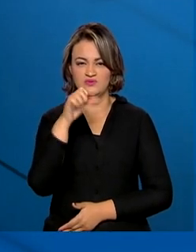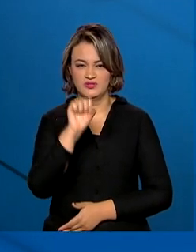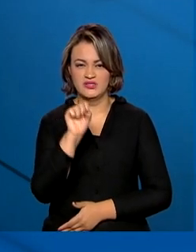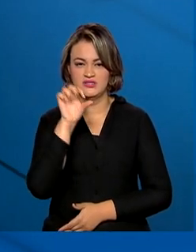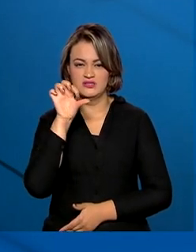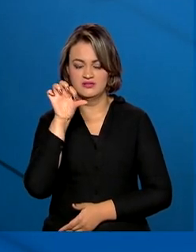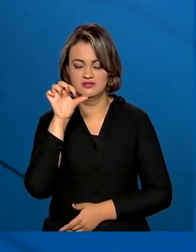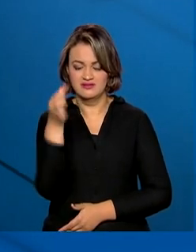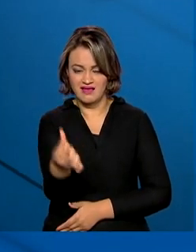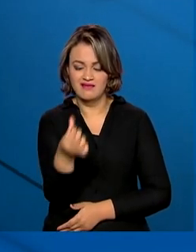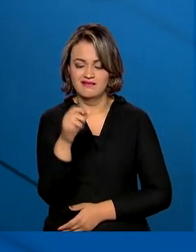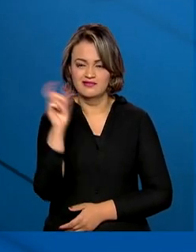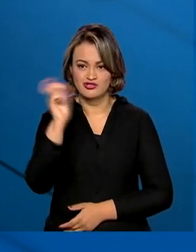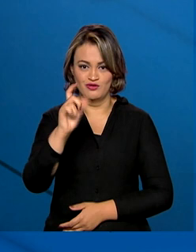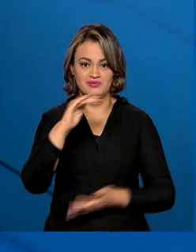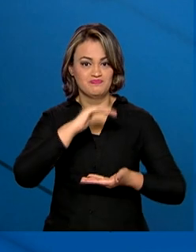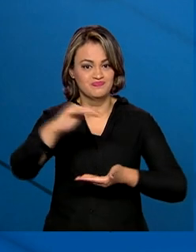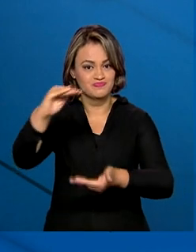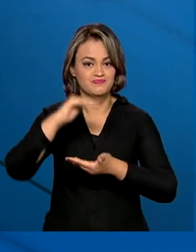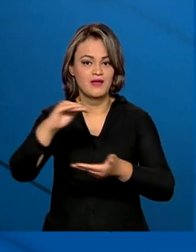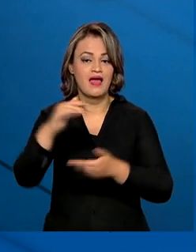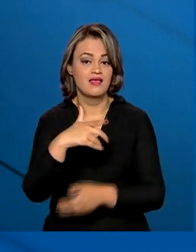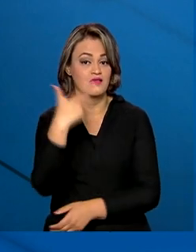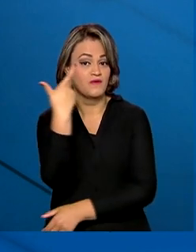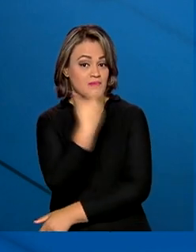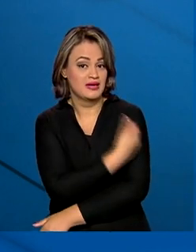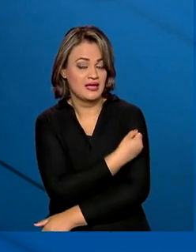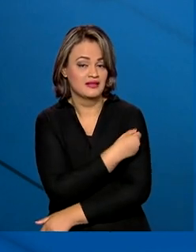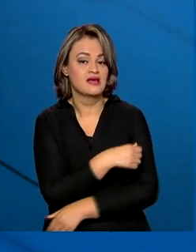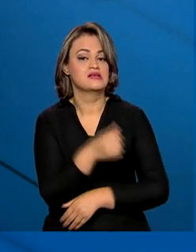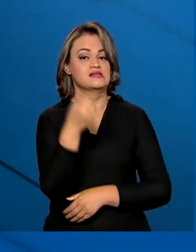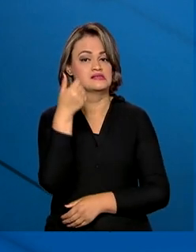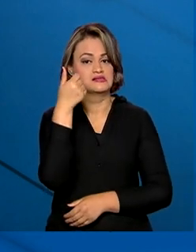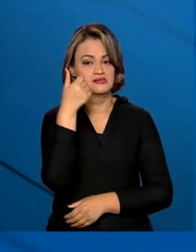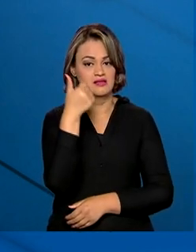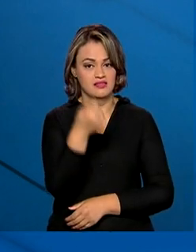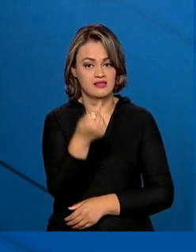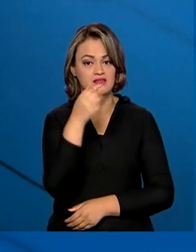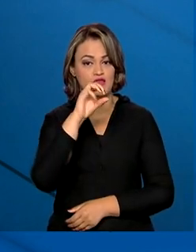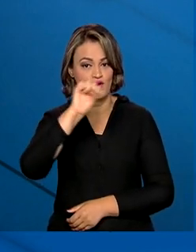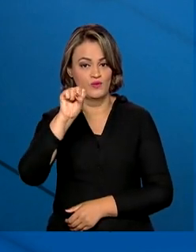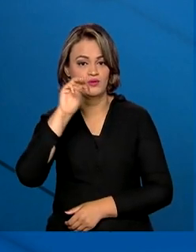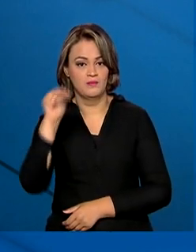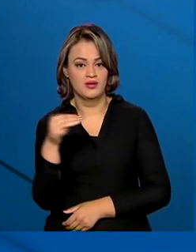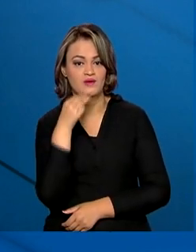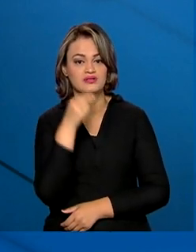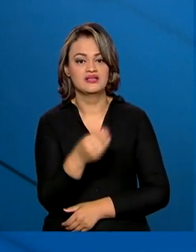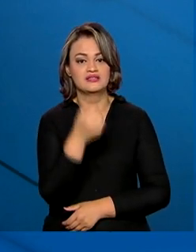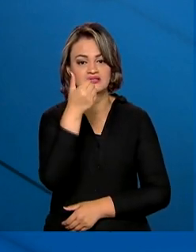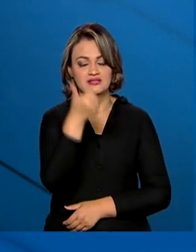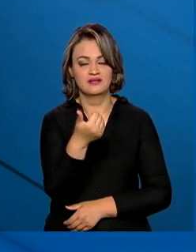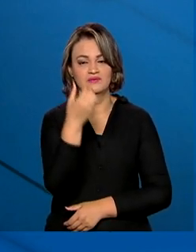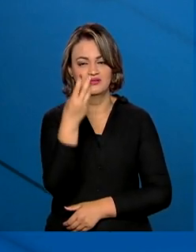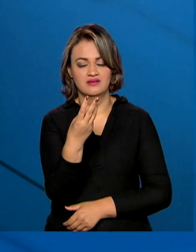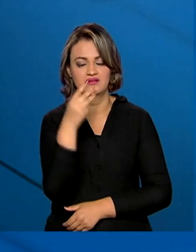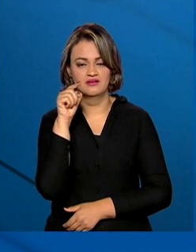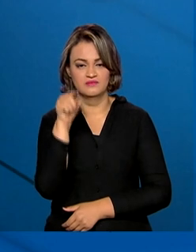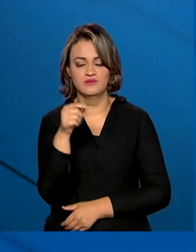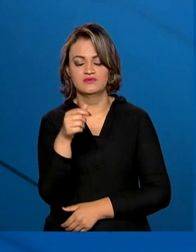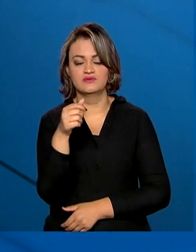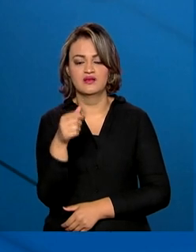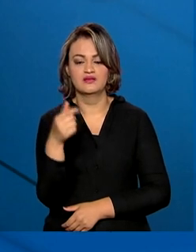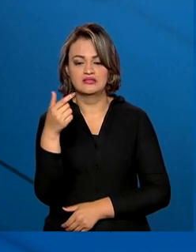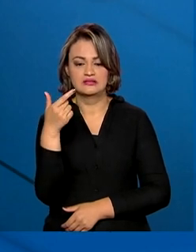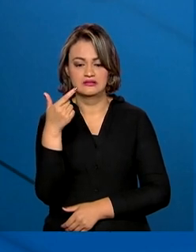da vacina contra a Covid-19. Já foram aplicadas 78 milhões 133 mil 938